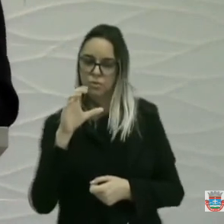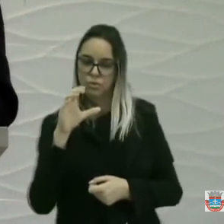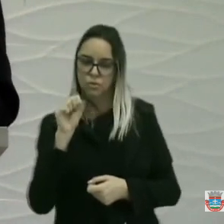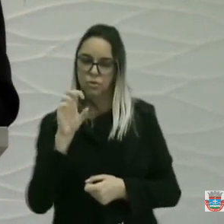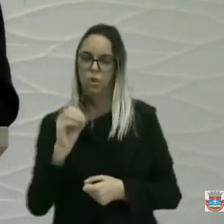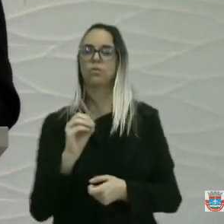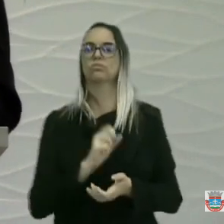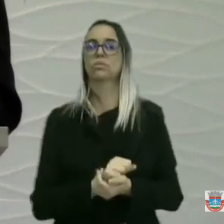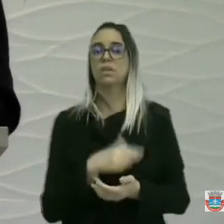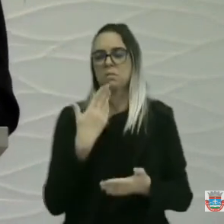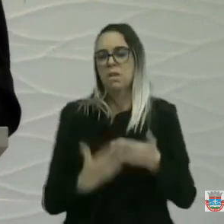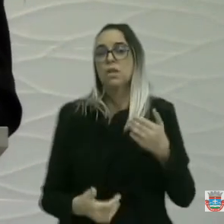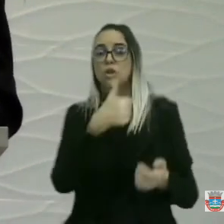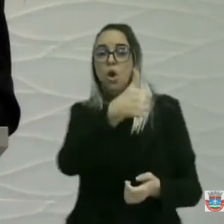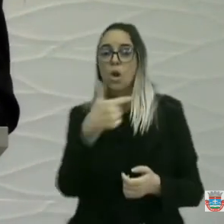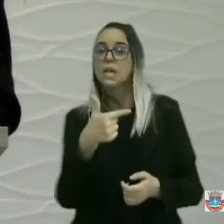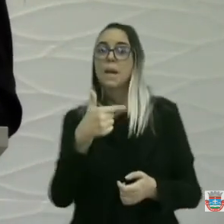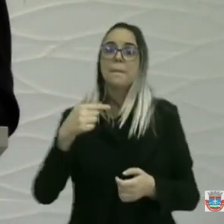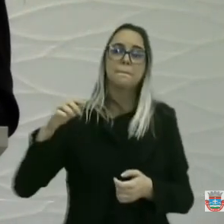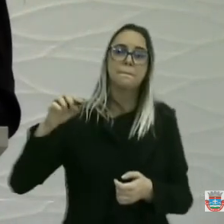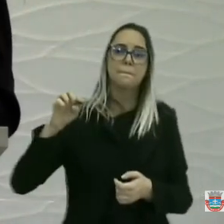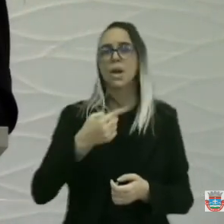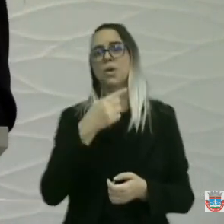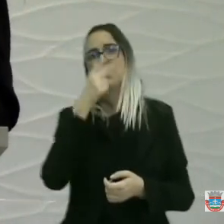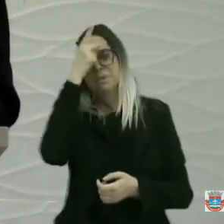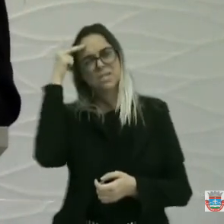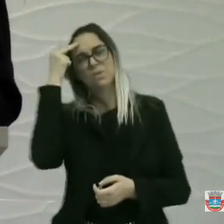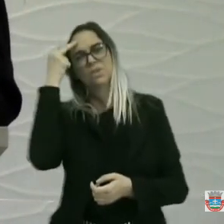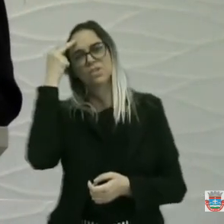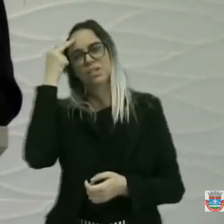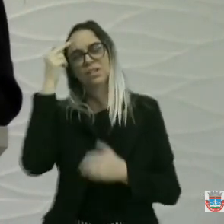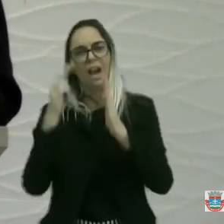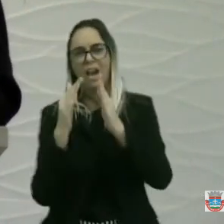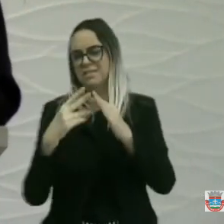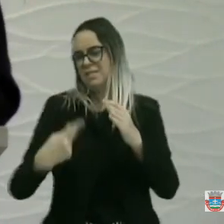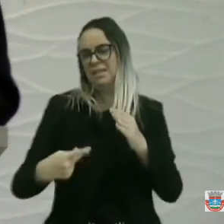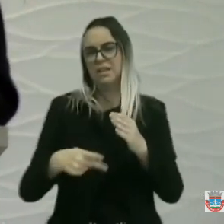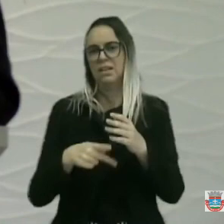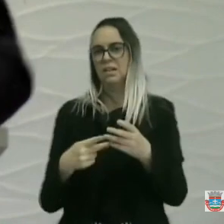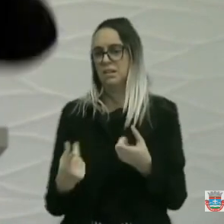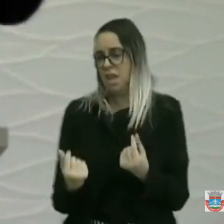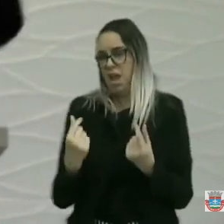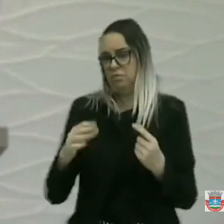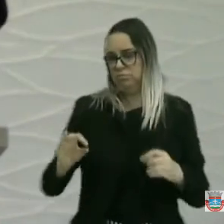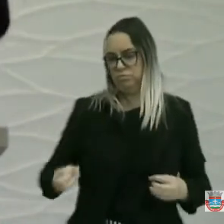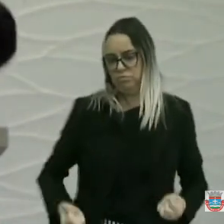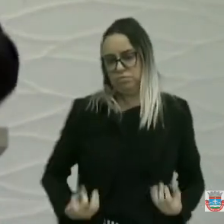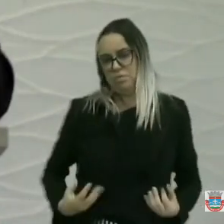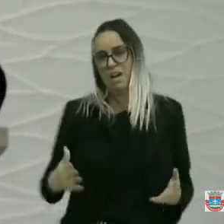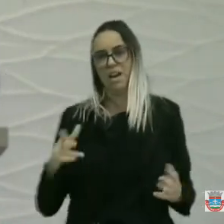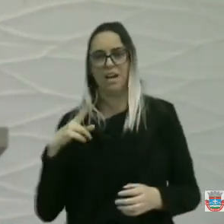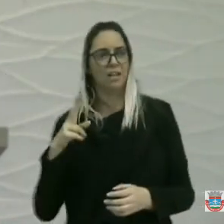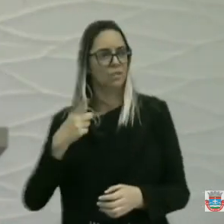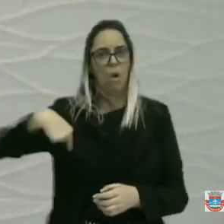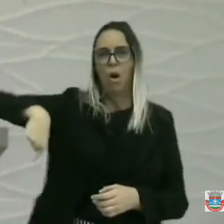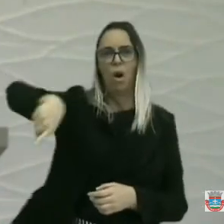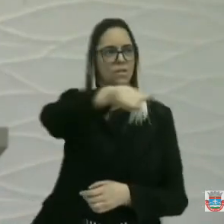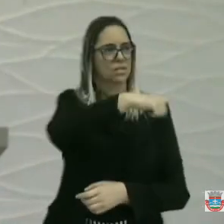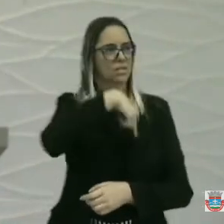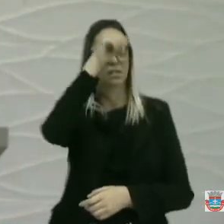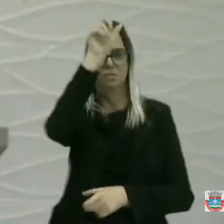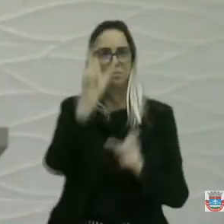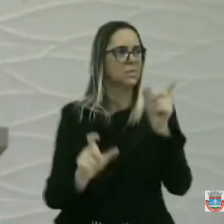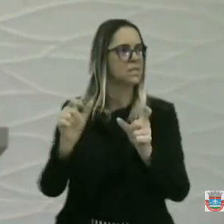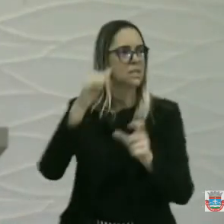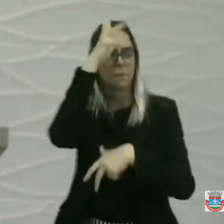Perdemos 12 mil habitantes. E para o ano vai pesar no bolo de todos os são betenses. Vai prejudicar a saúde. Vai prejudicar